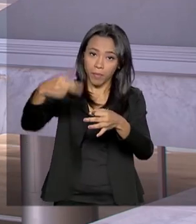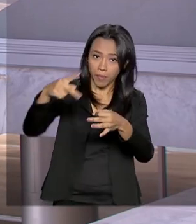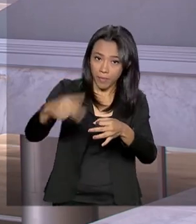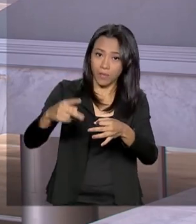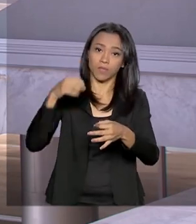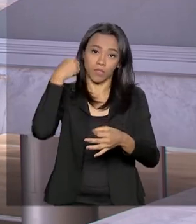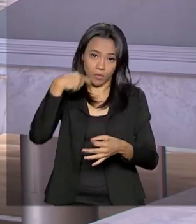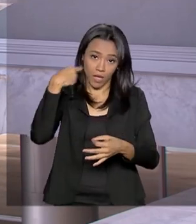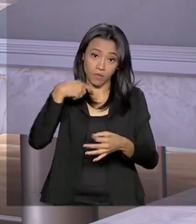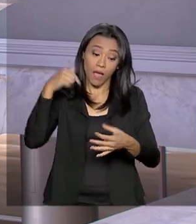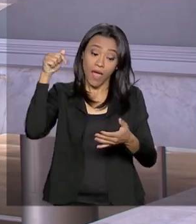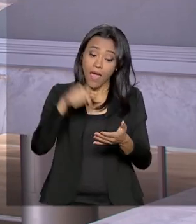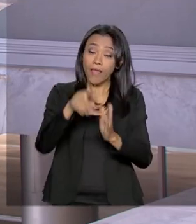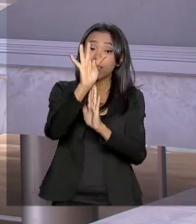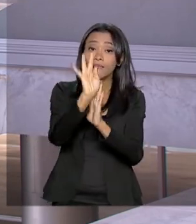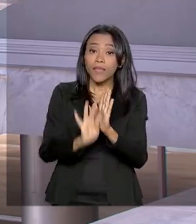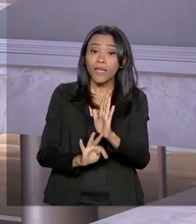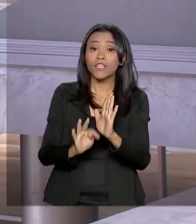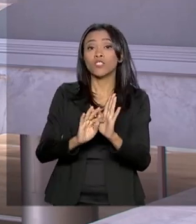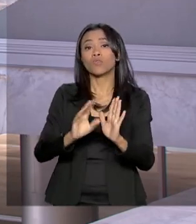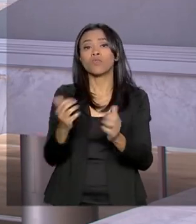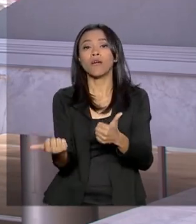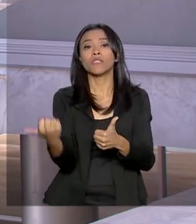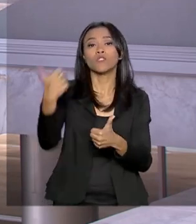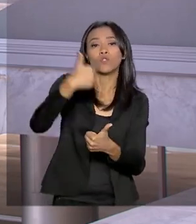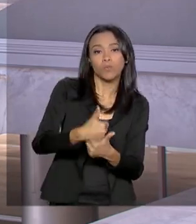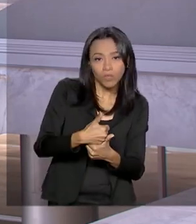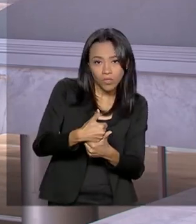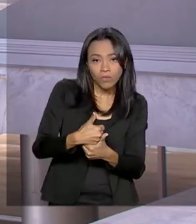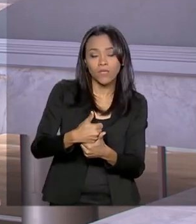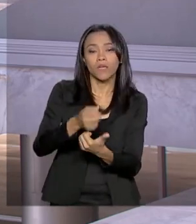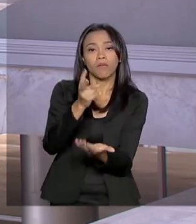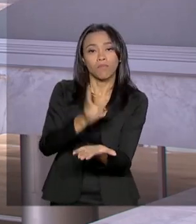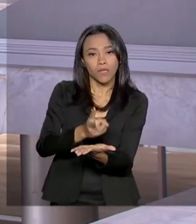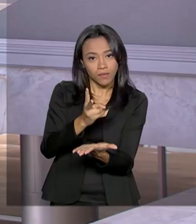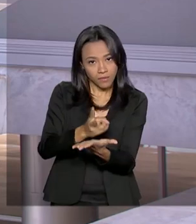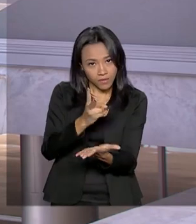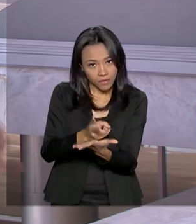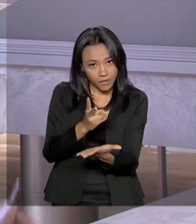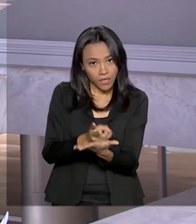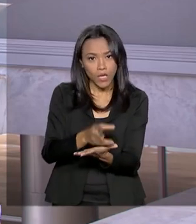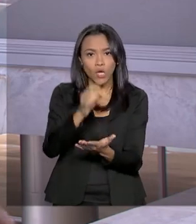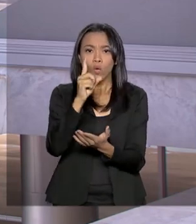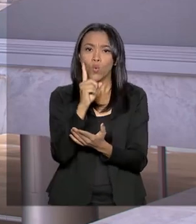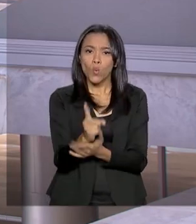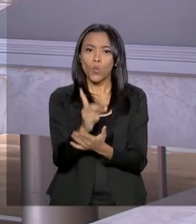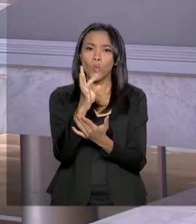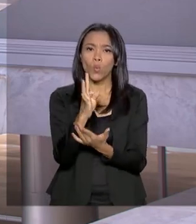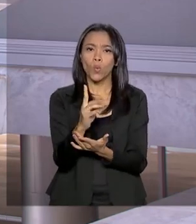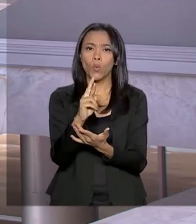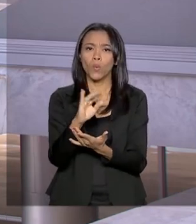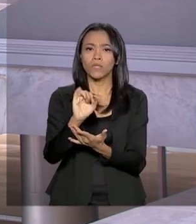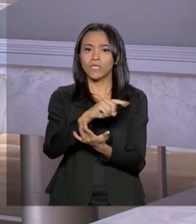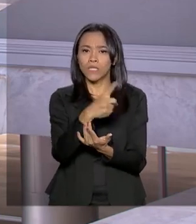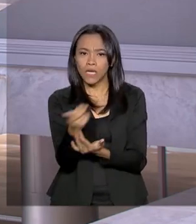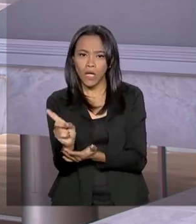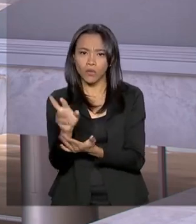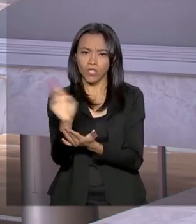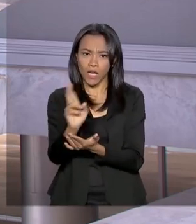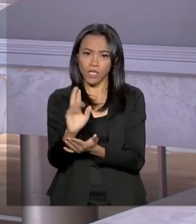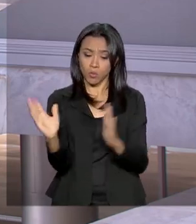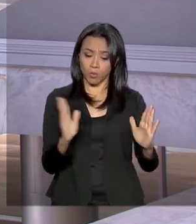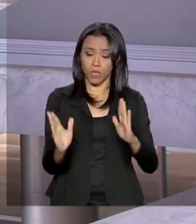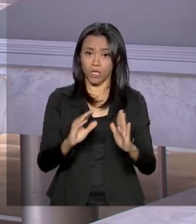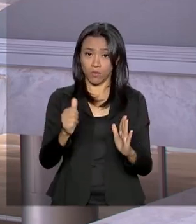Lá na Câmara eles chamam isso de texto substitutivo que preservaria então o impacto fiscal de um trilhão de reais em dez anos. Essa